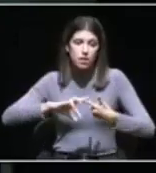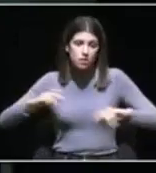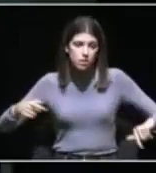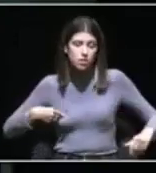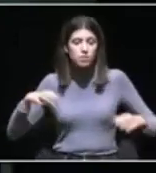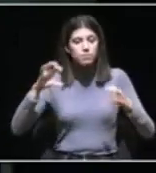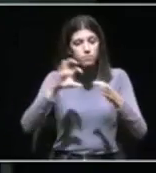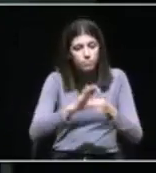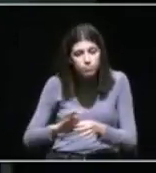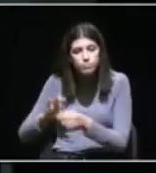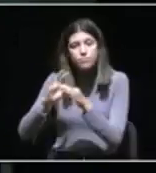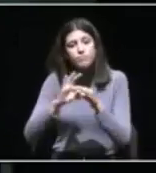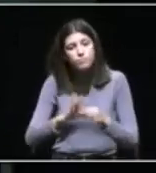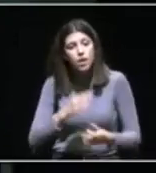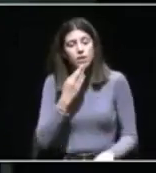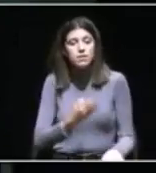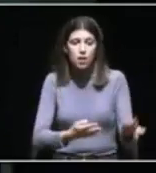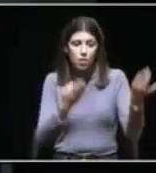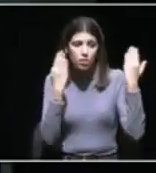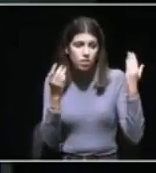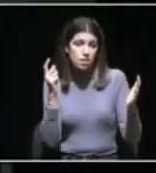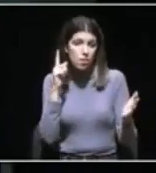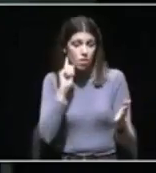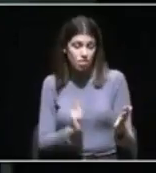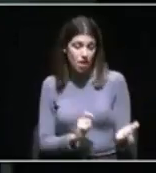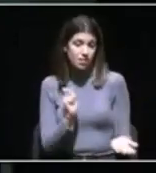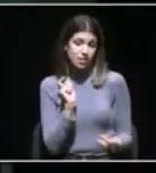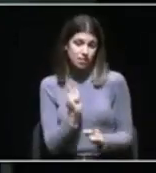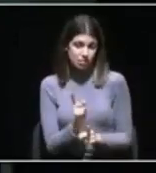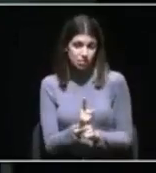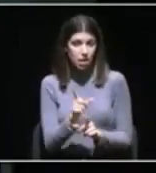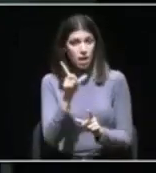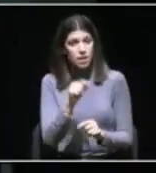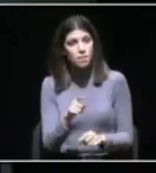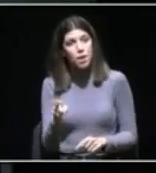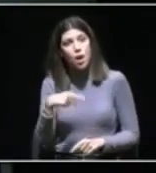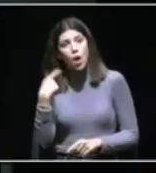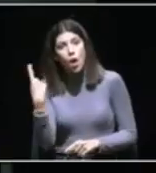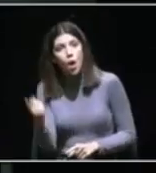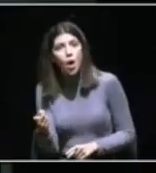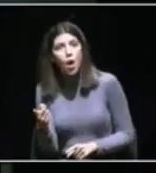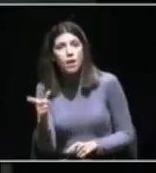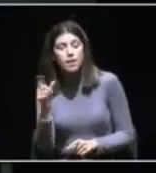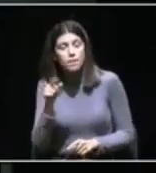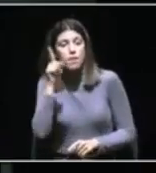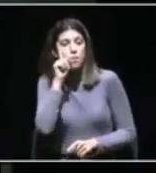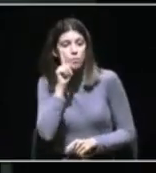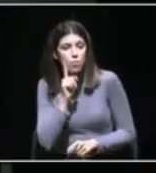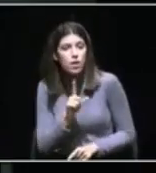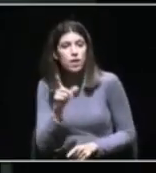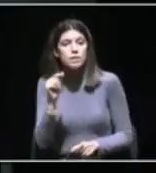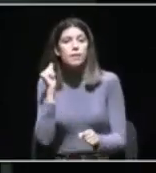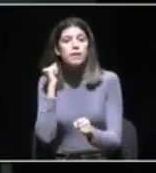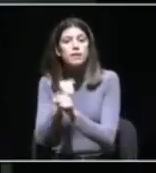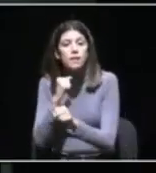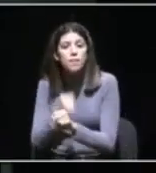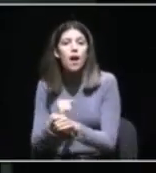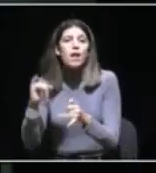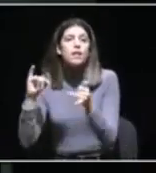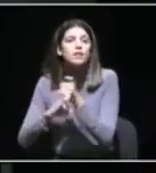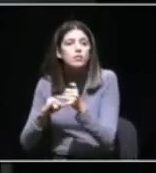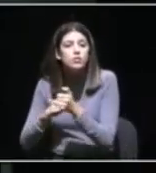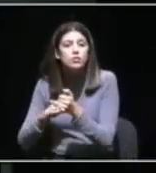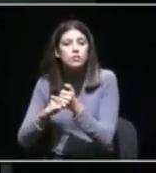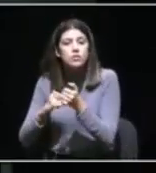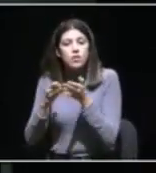associe à saudação não só a esta data, mas a todas as mulheres e ao trabalho das várias associações e entidades que